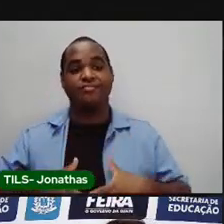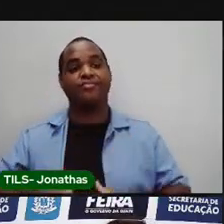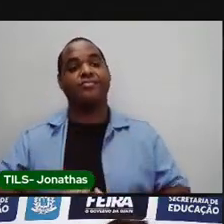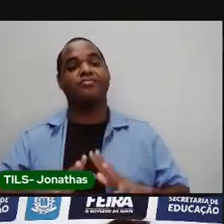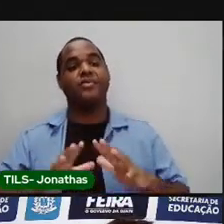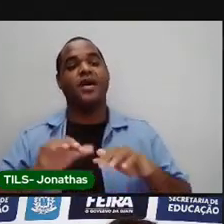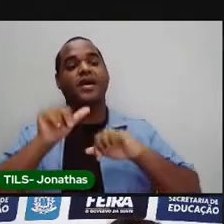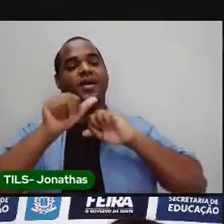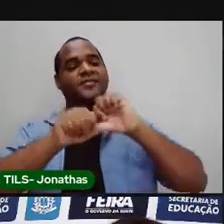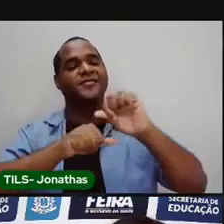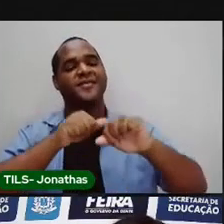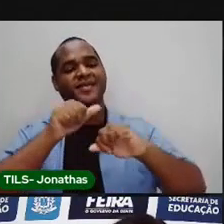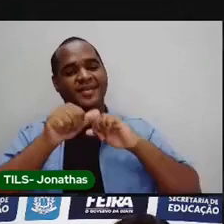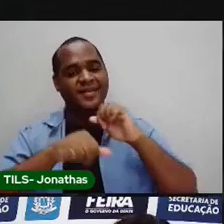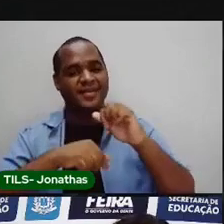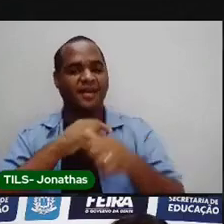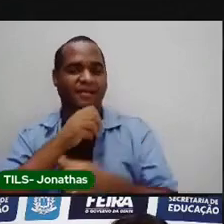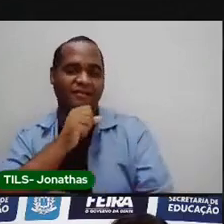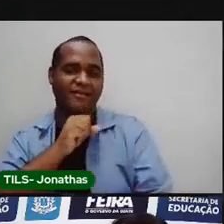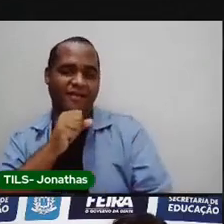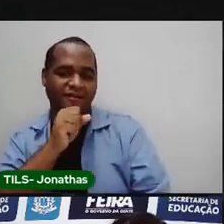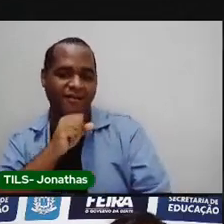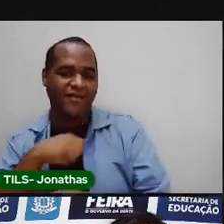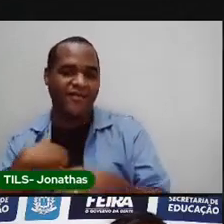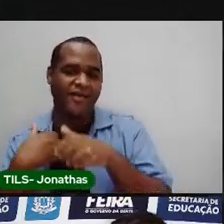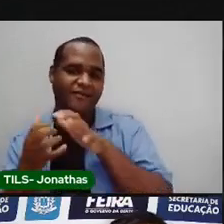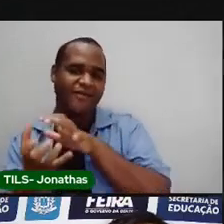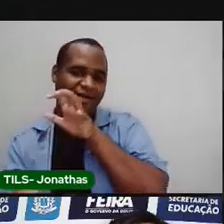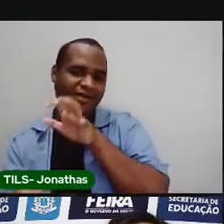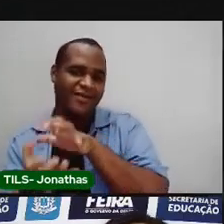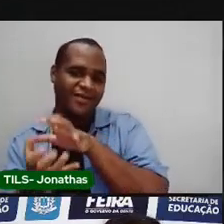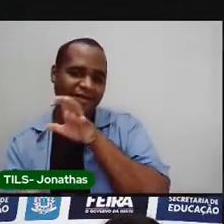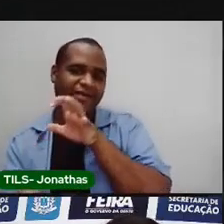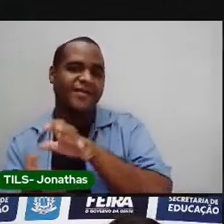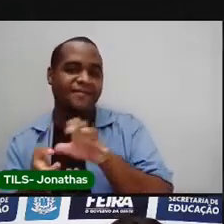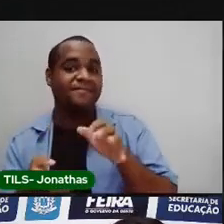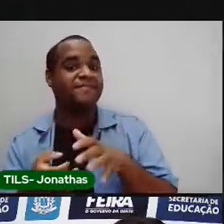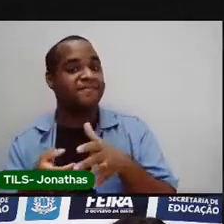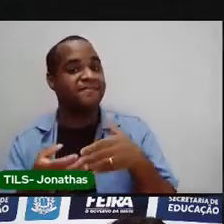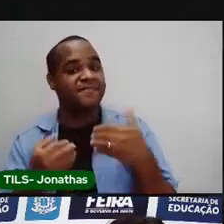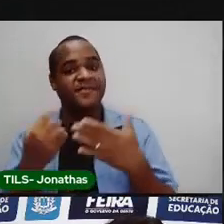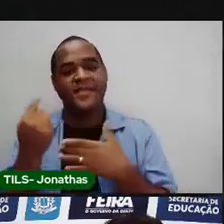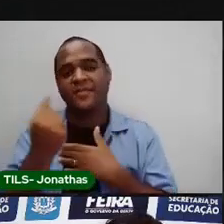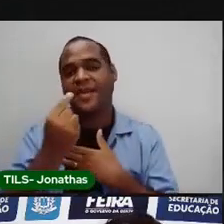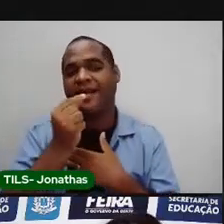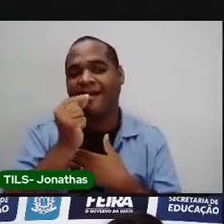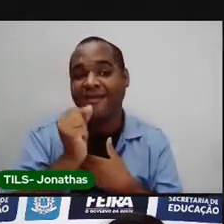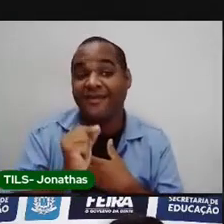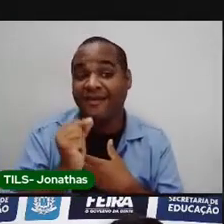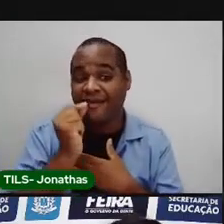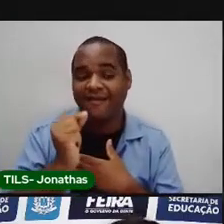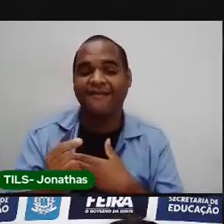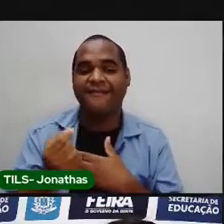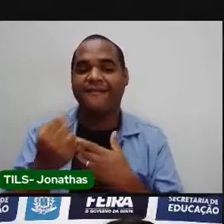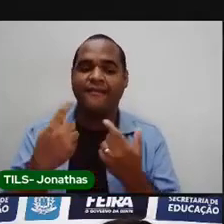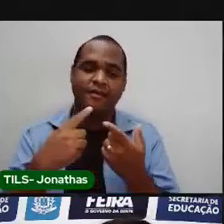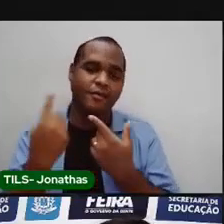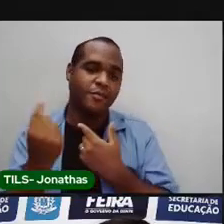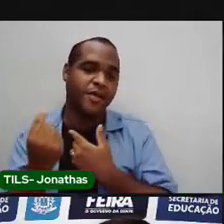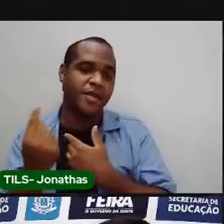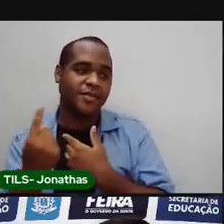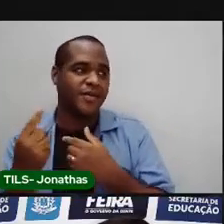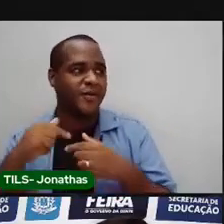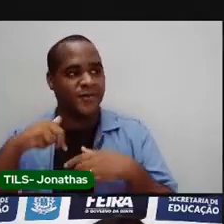a gente ficar bem velhinho. O primeiro dente. O primeiro